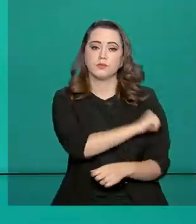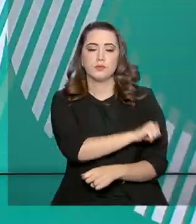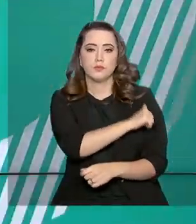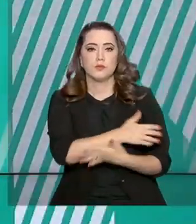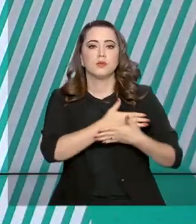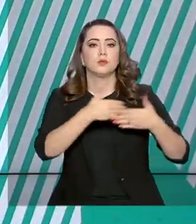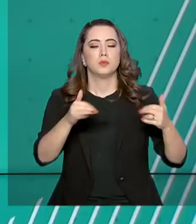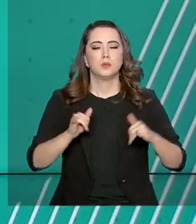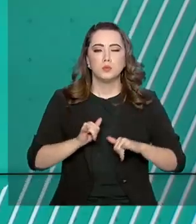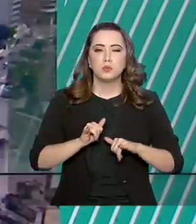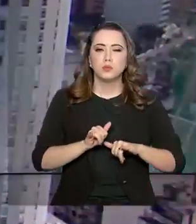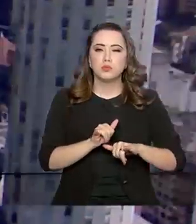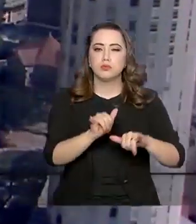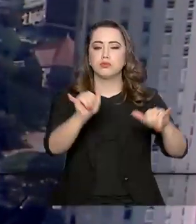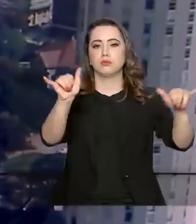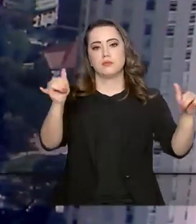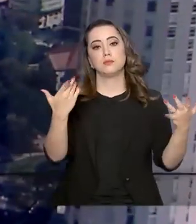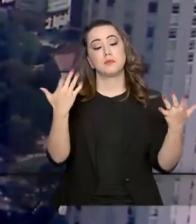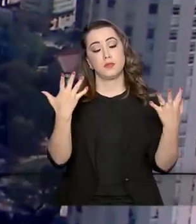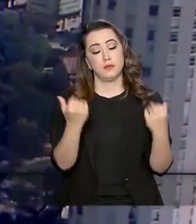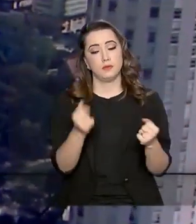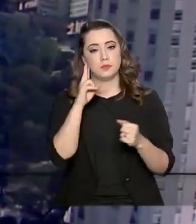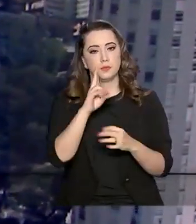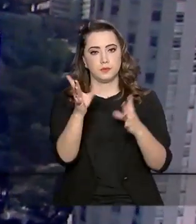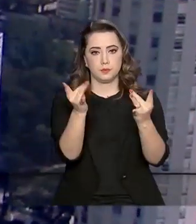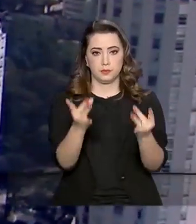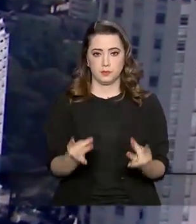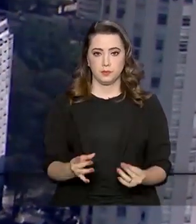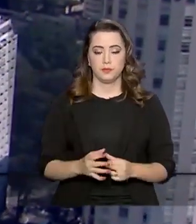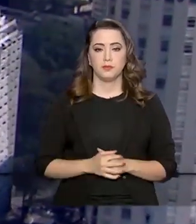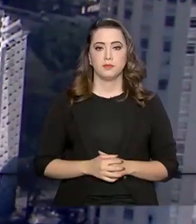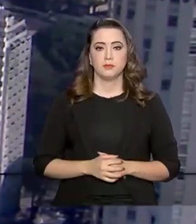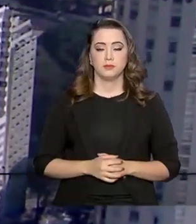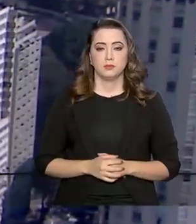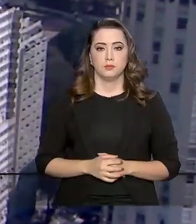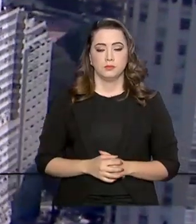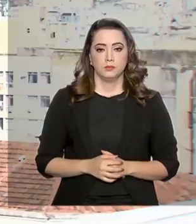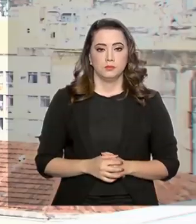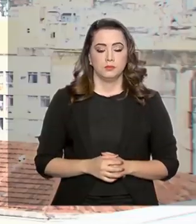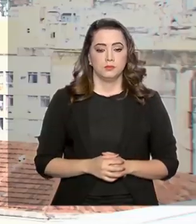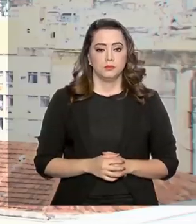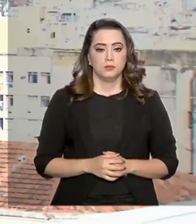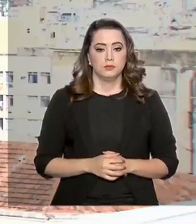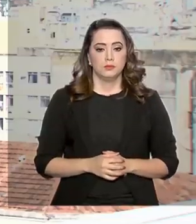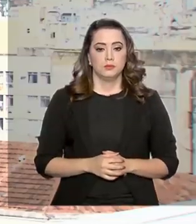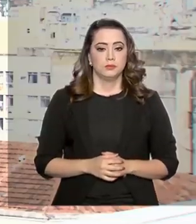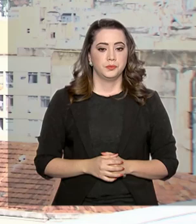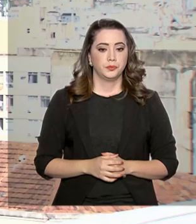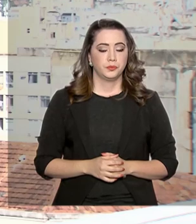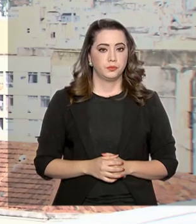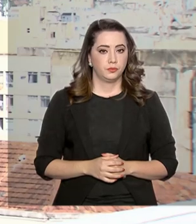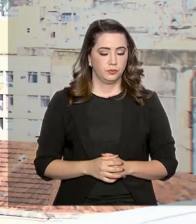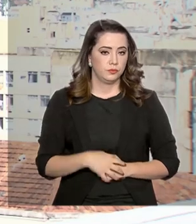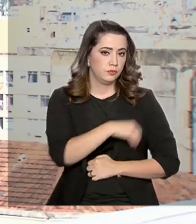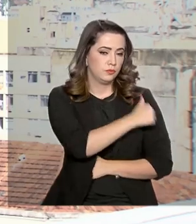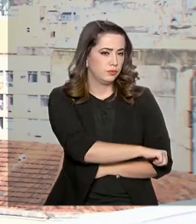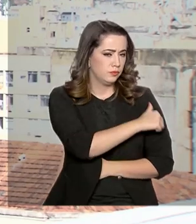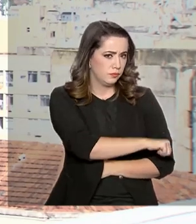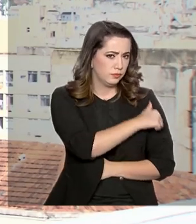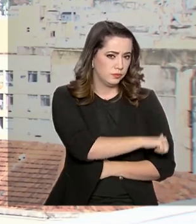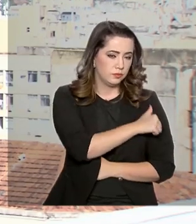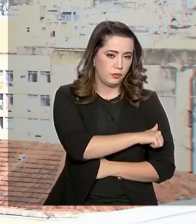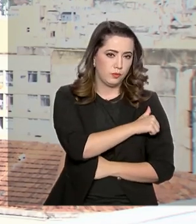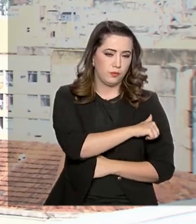país. A repórter Alessandra Lago tem outras informações. O Estado do Rio de Janeiro vai reduzir de